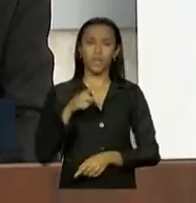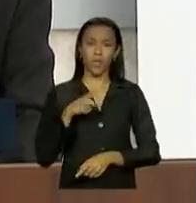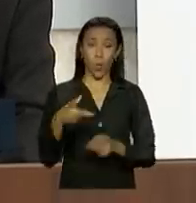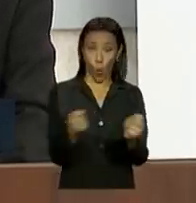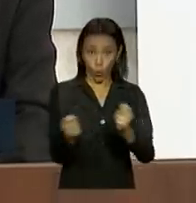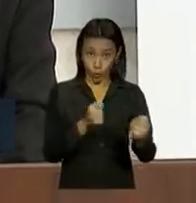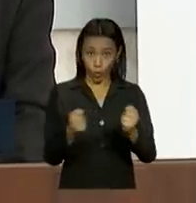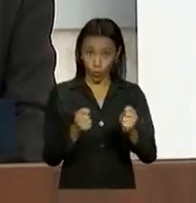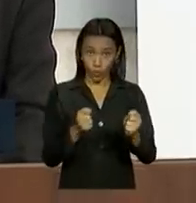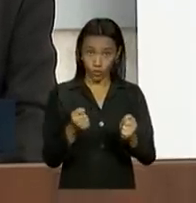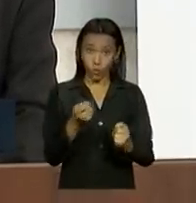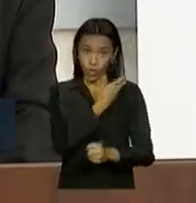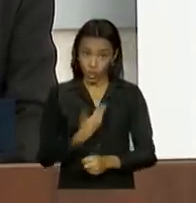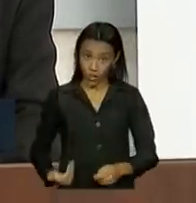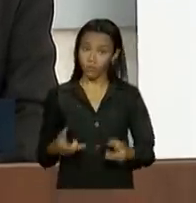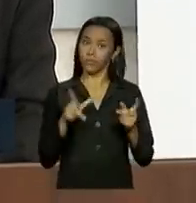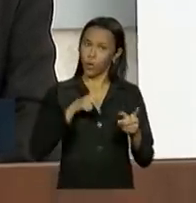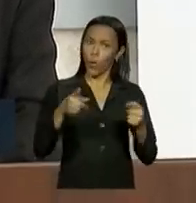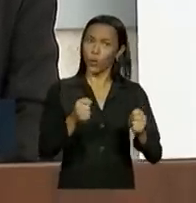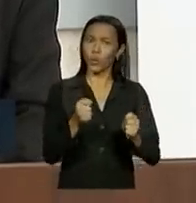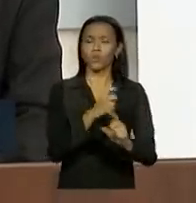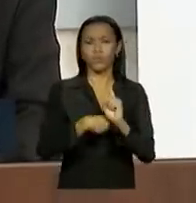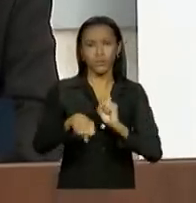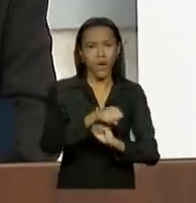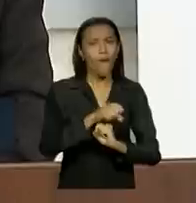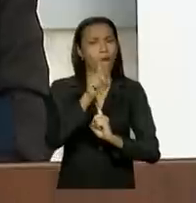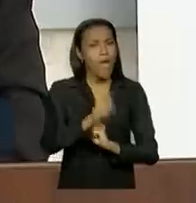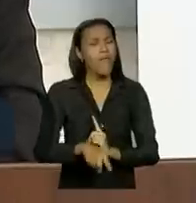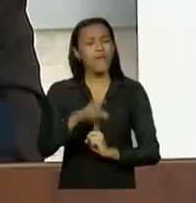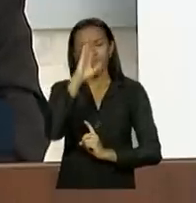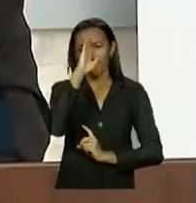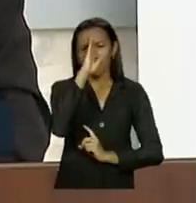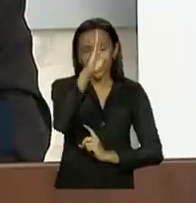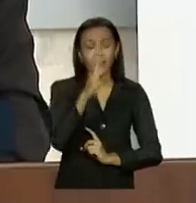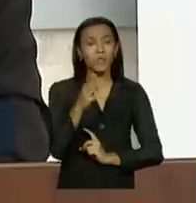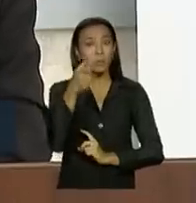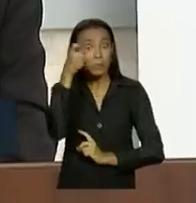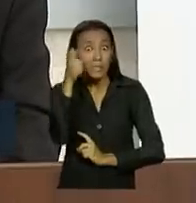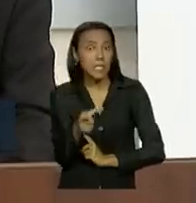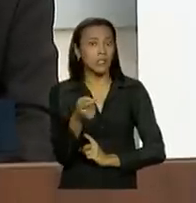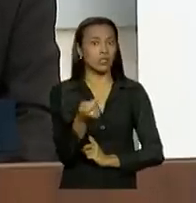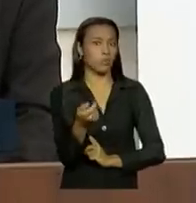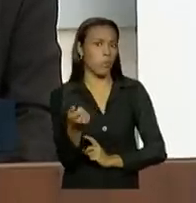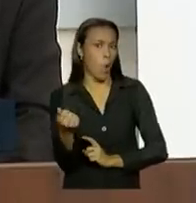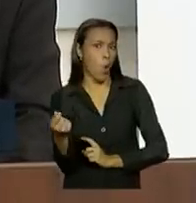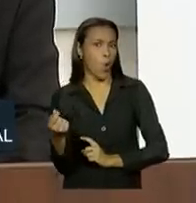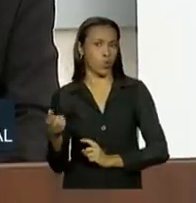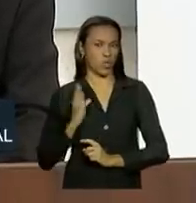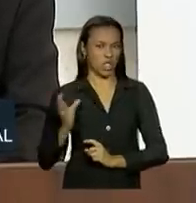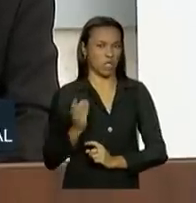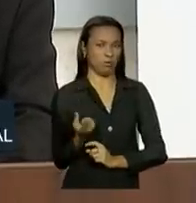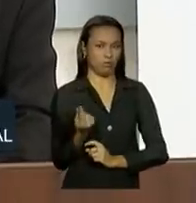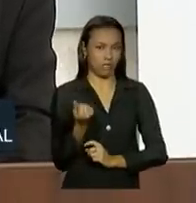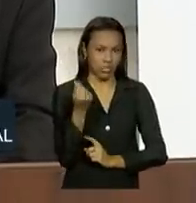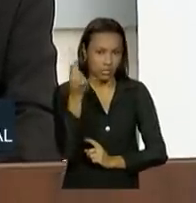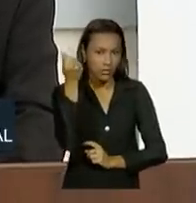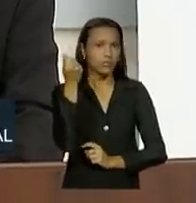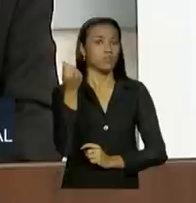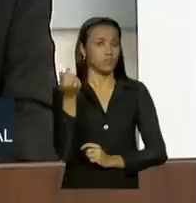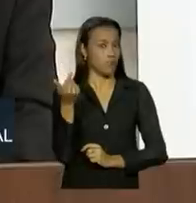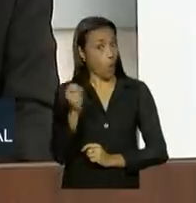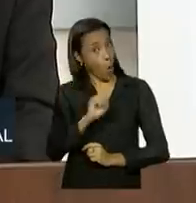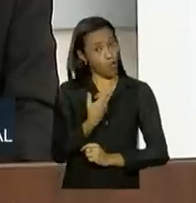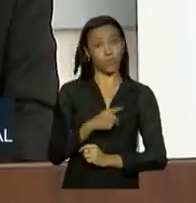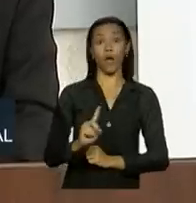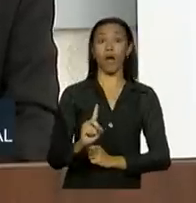desenvolvimento é fundamental para garantir que os interesses de poucos e poderosos grupos econômicos